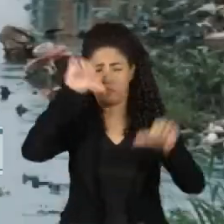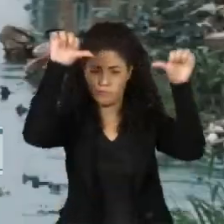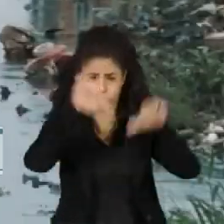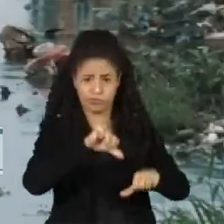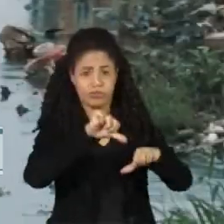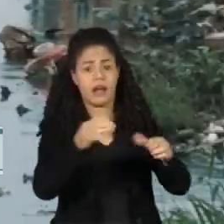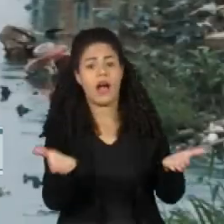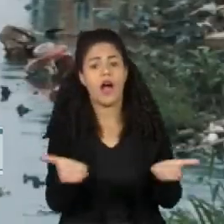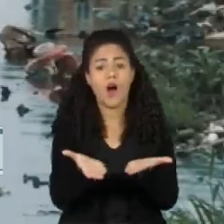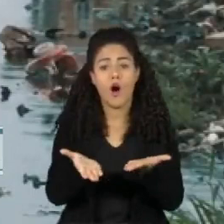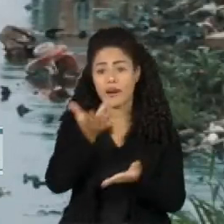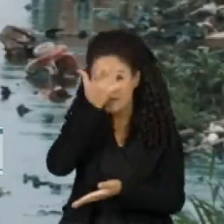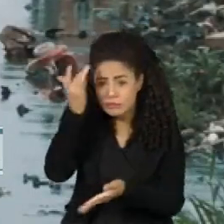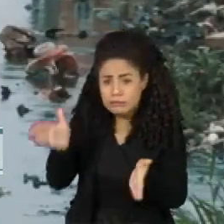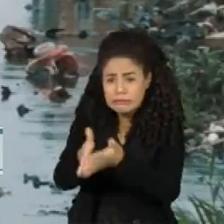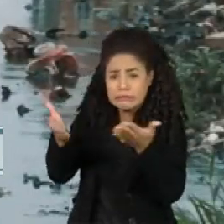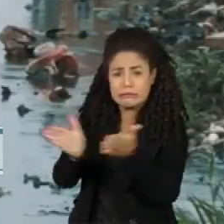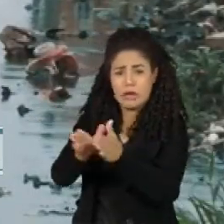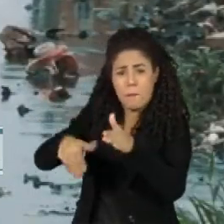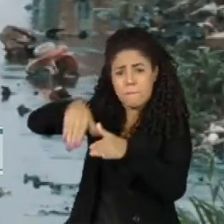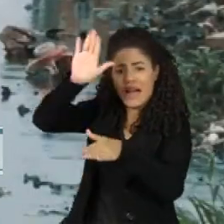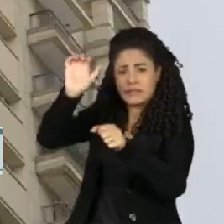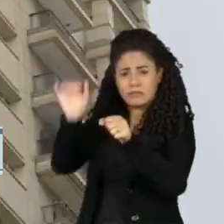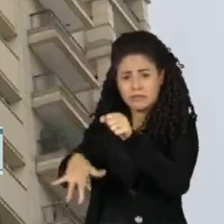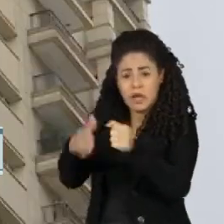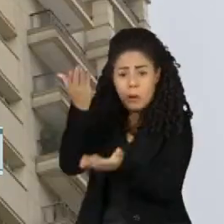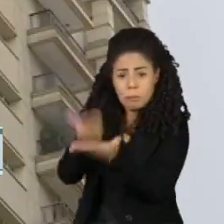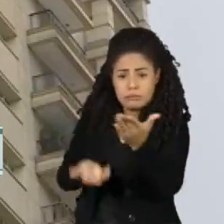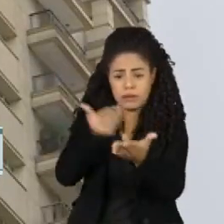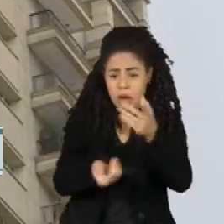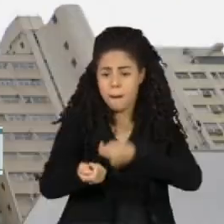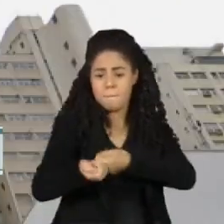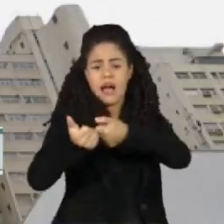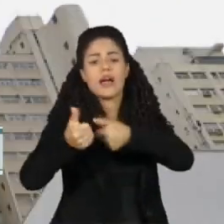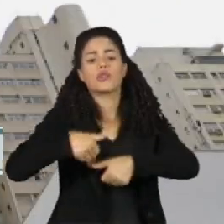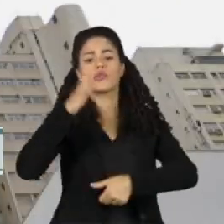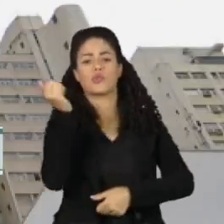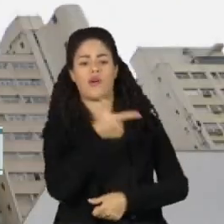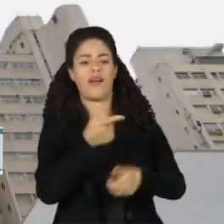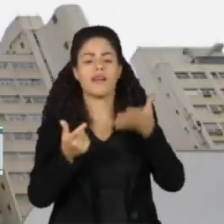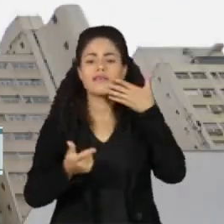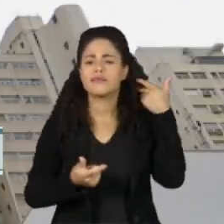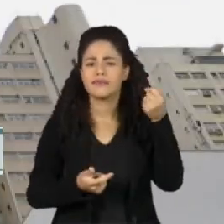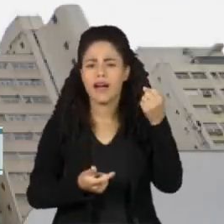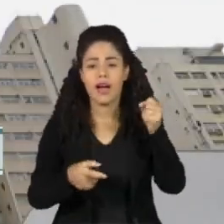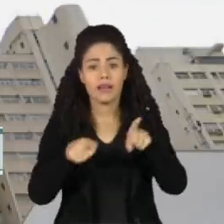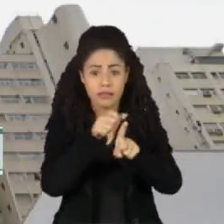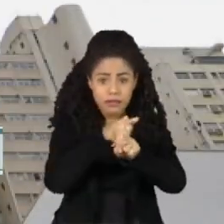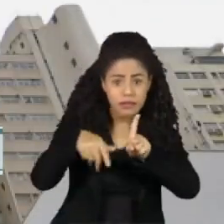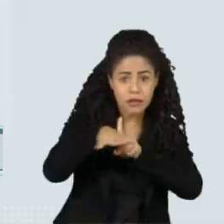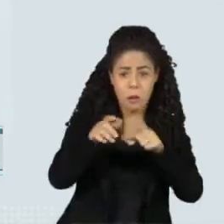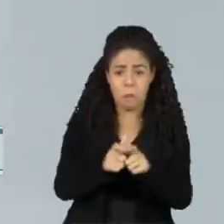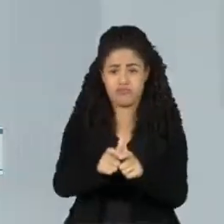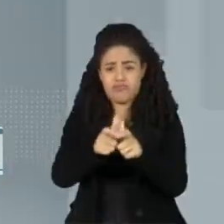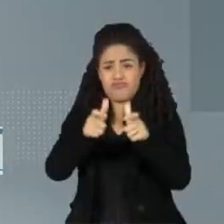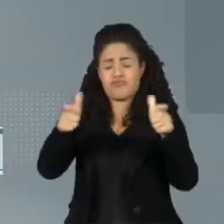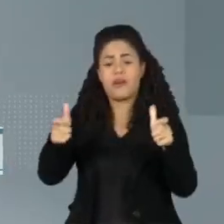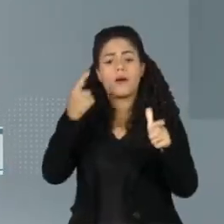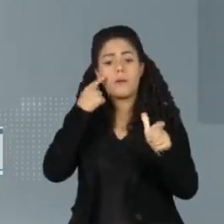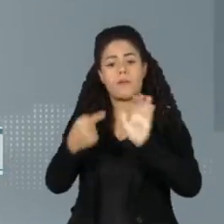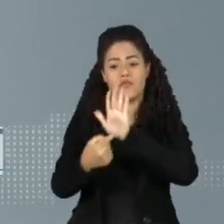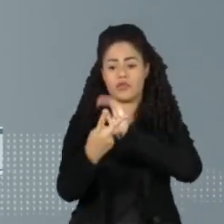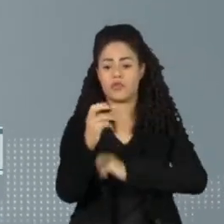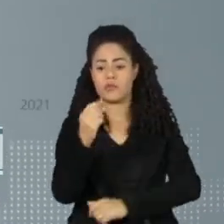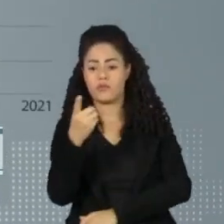renda. Os mais pobres perderam mais recursos que os mais ricos. O fosso social se ampliou. Em